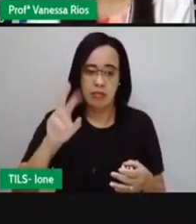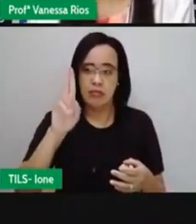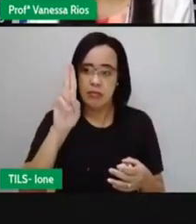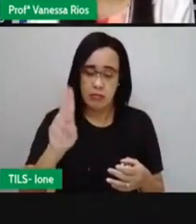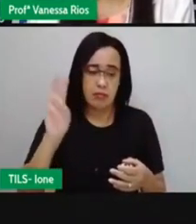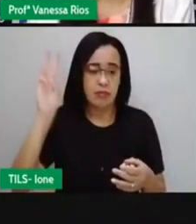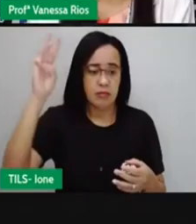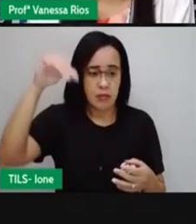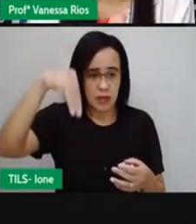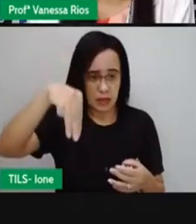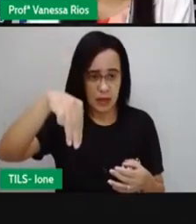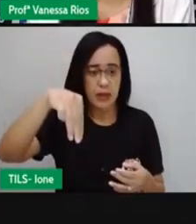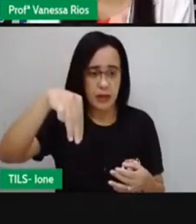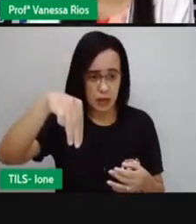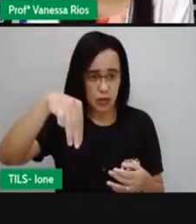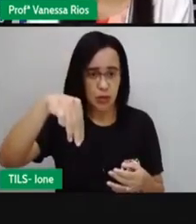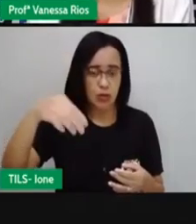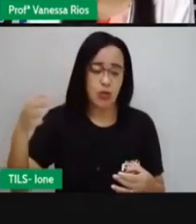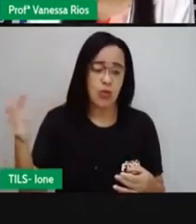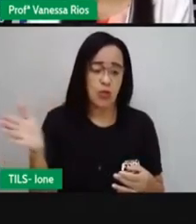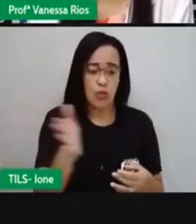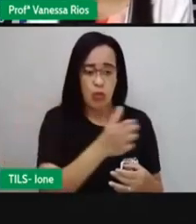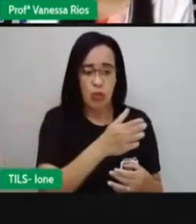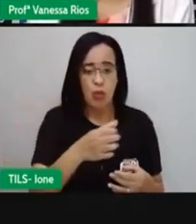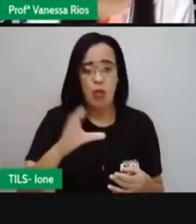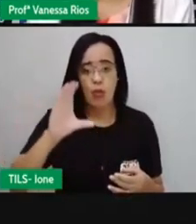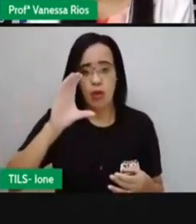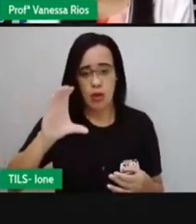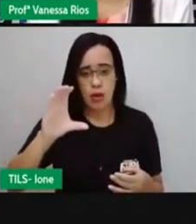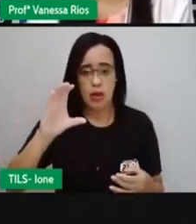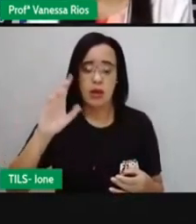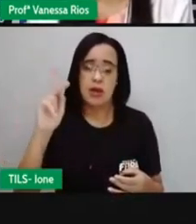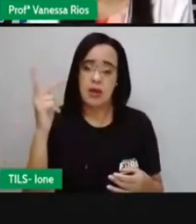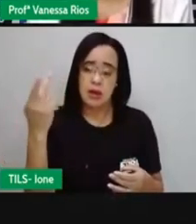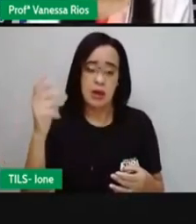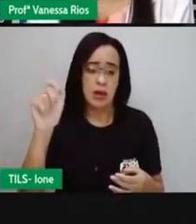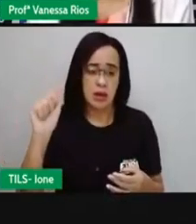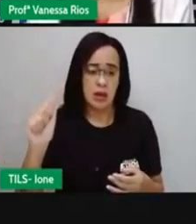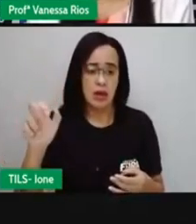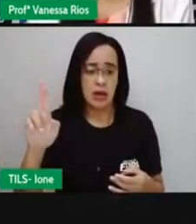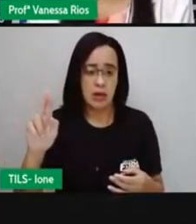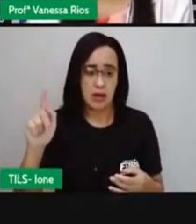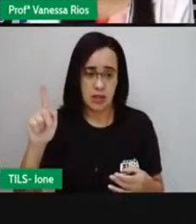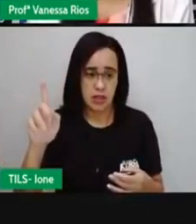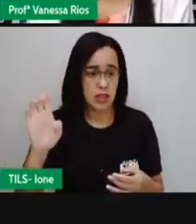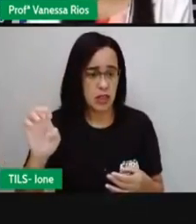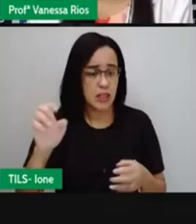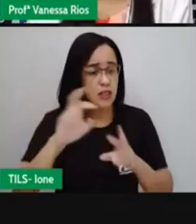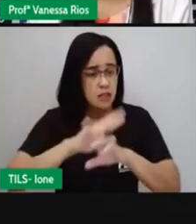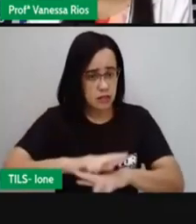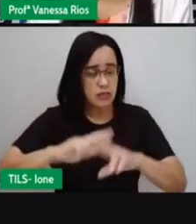falou, são textos muito próximos, né? São gêneros muito próximos, mas não são iguais.